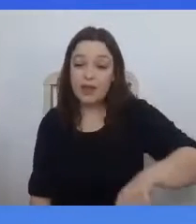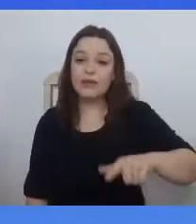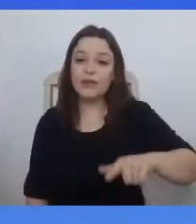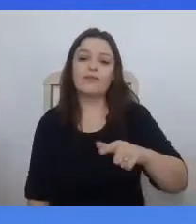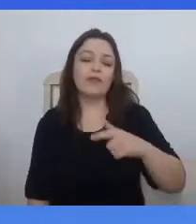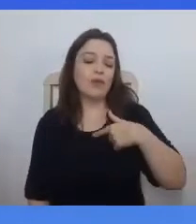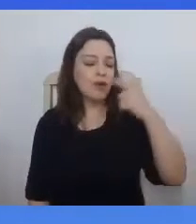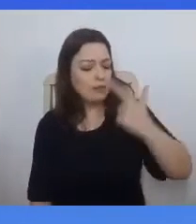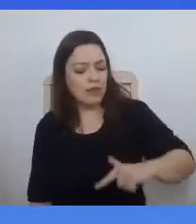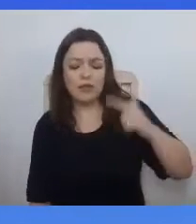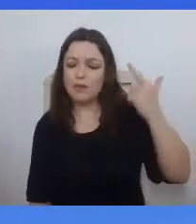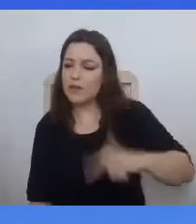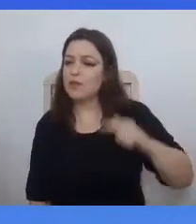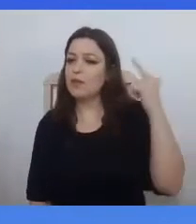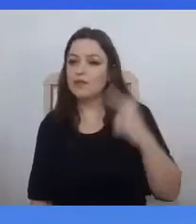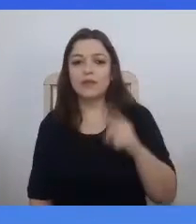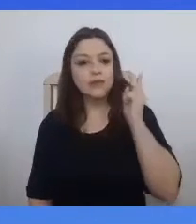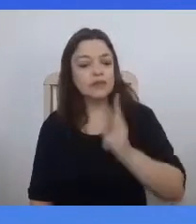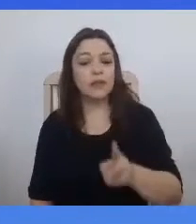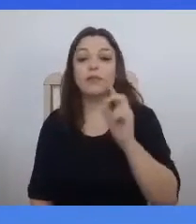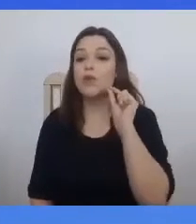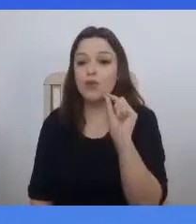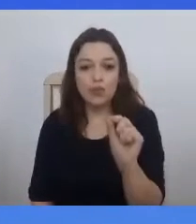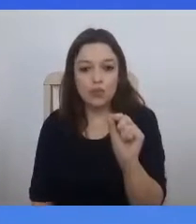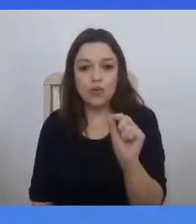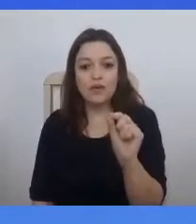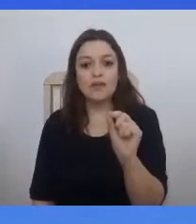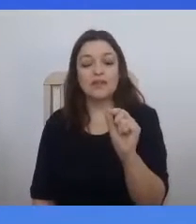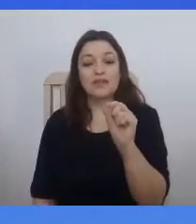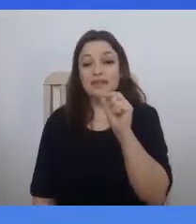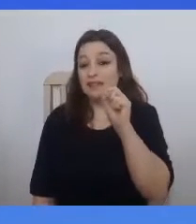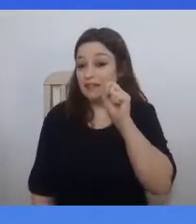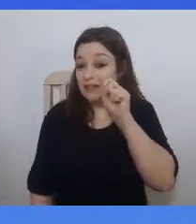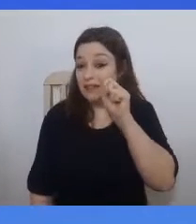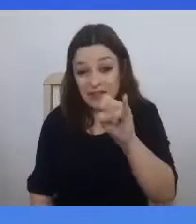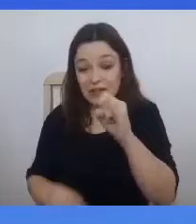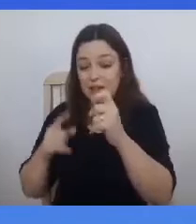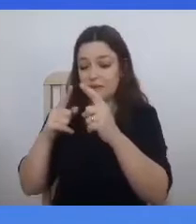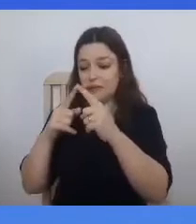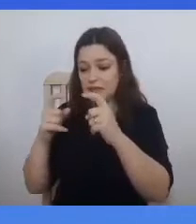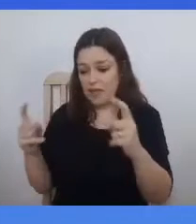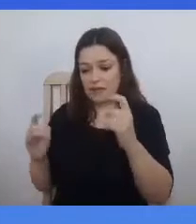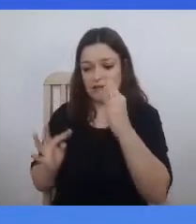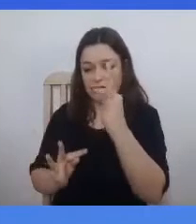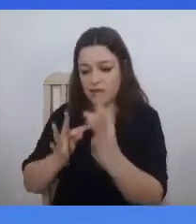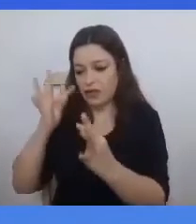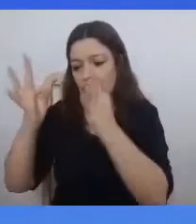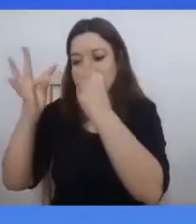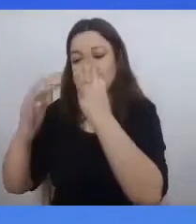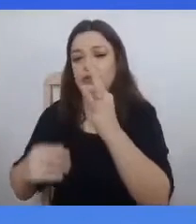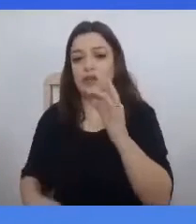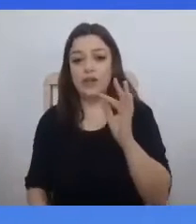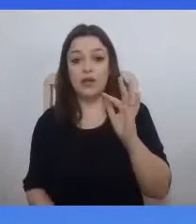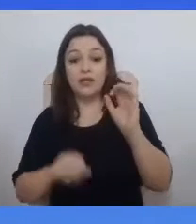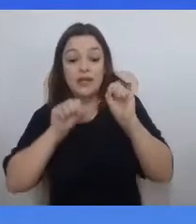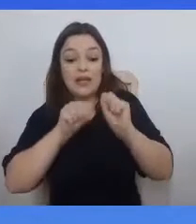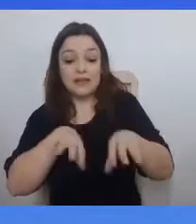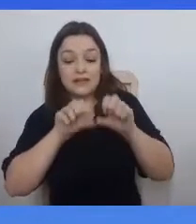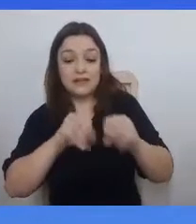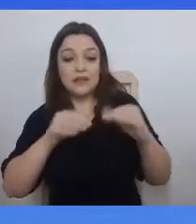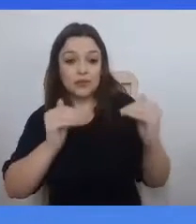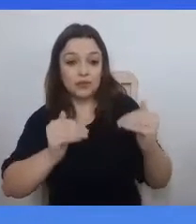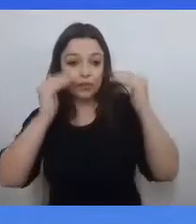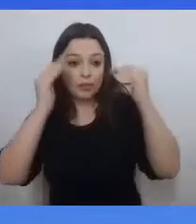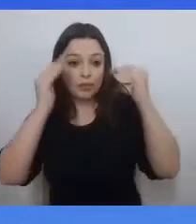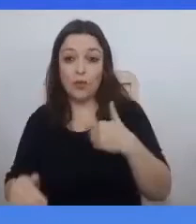sem ciência e tecnologia, sem ensino superior, que aqui, no caso brasileiro e também paranaense, se dá pelas nossas